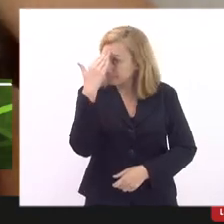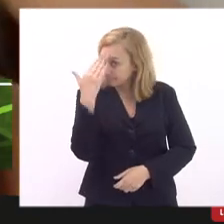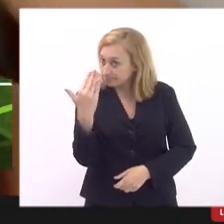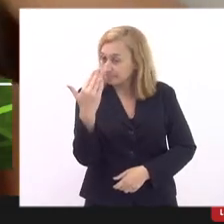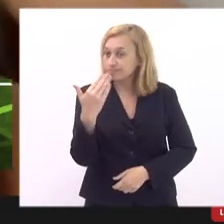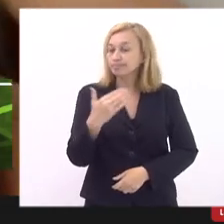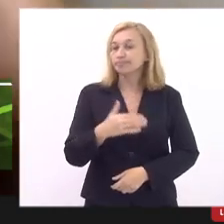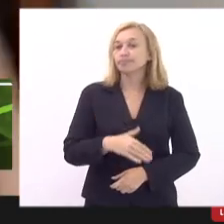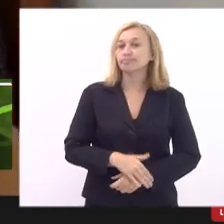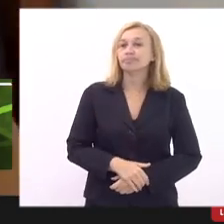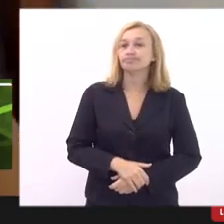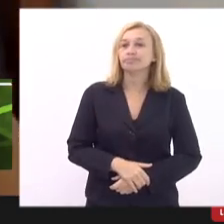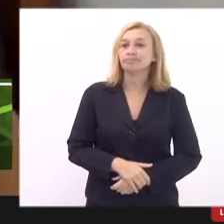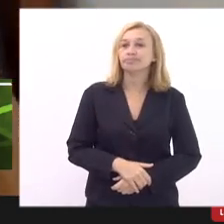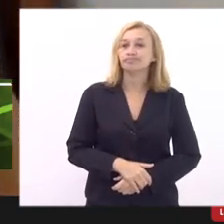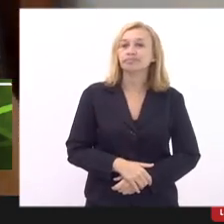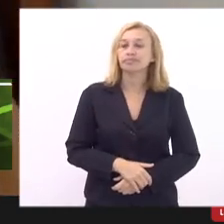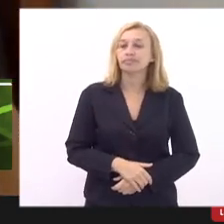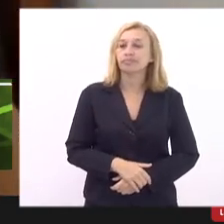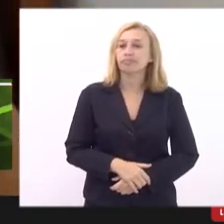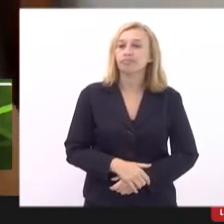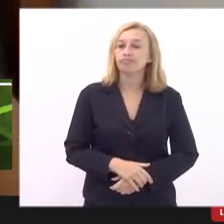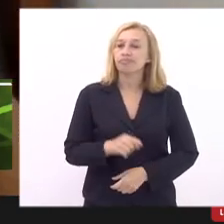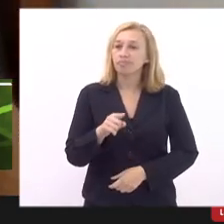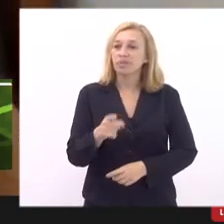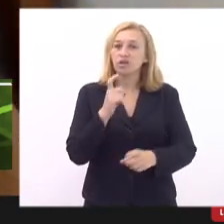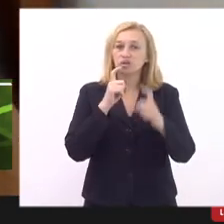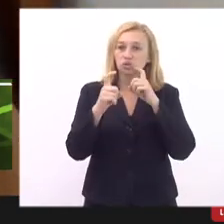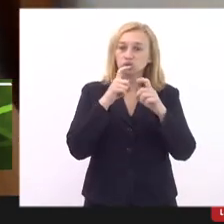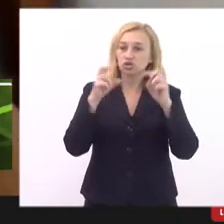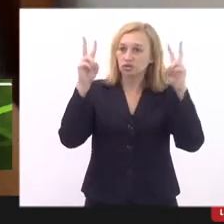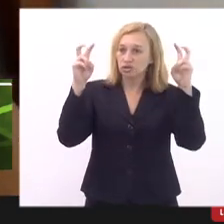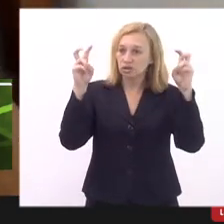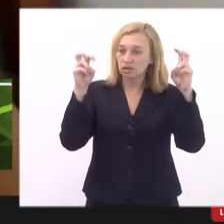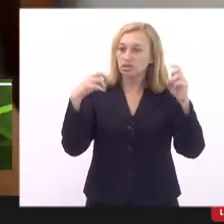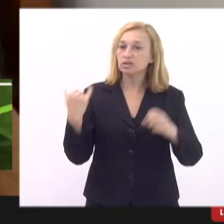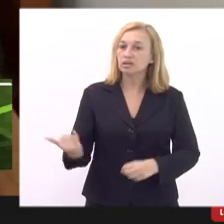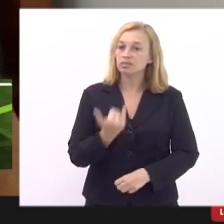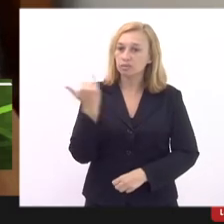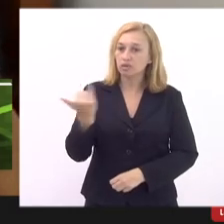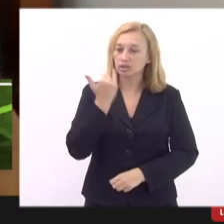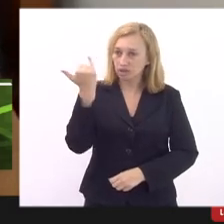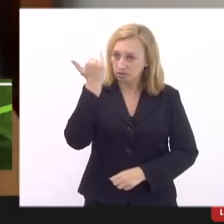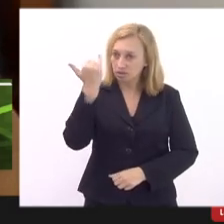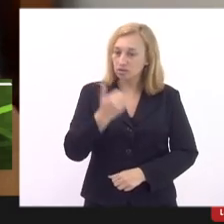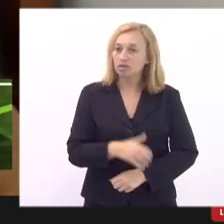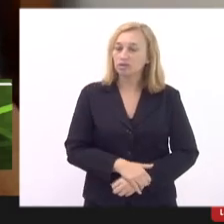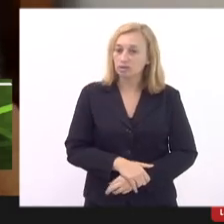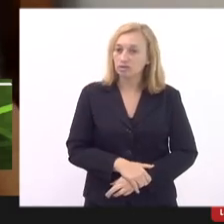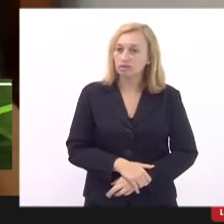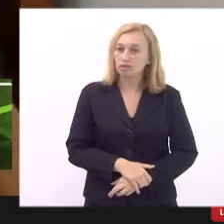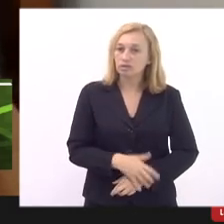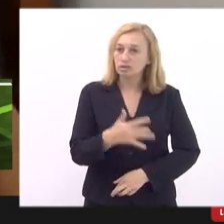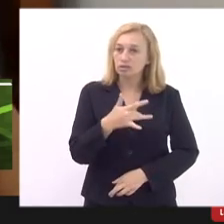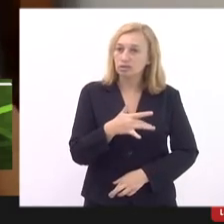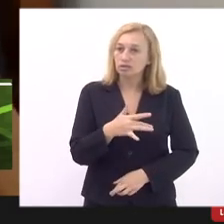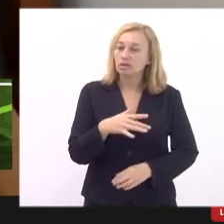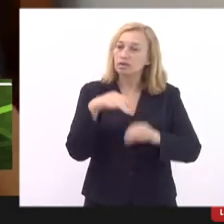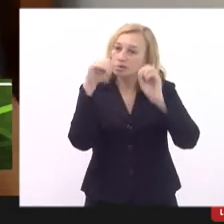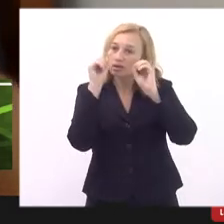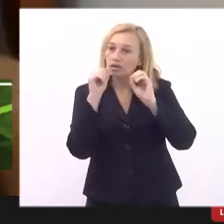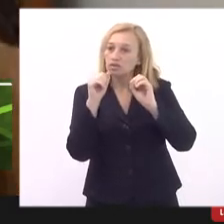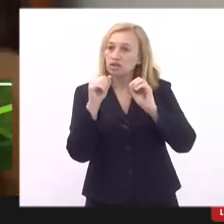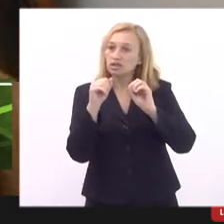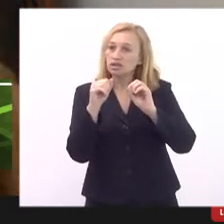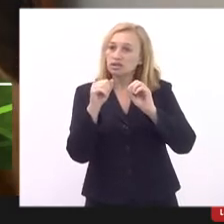convite é um prazer estar aqui debatendo com vocês essa questão tão importante né queria saudar a comissão de educação pela